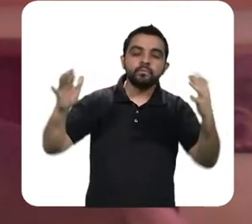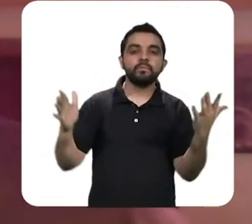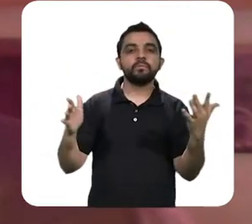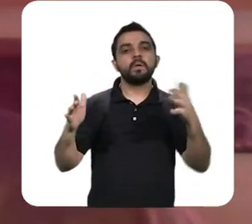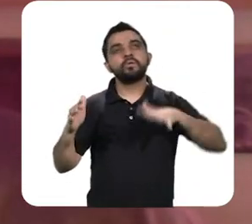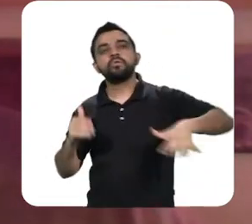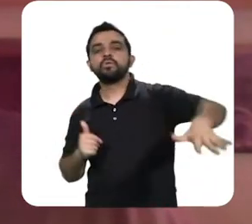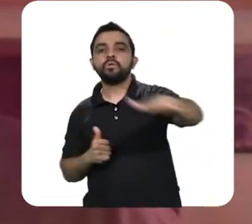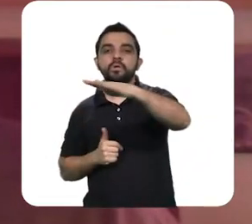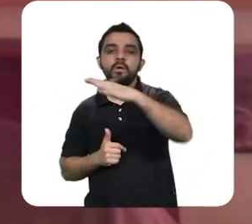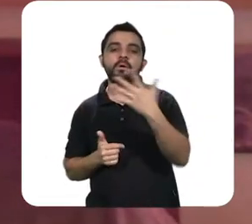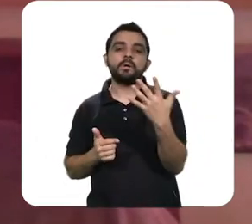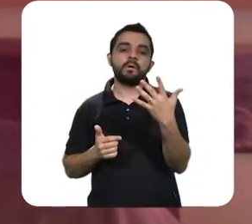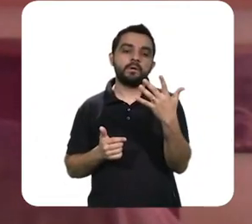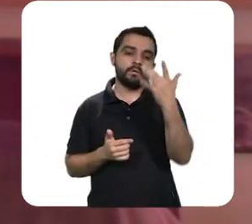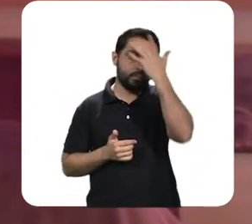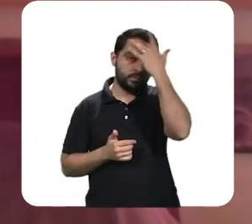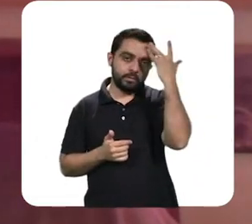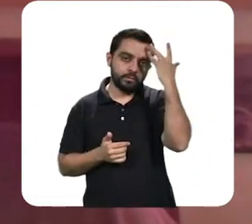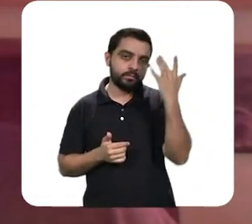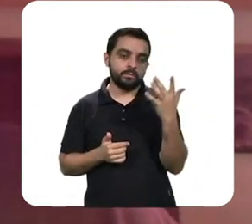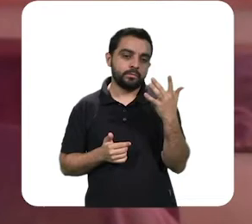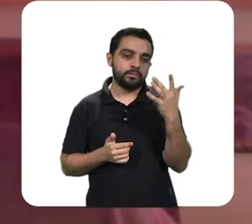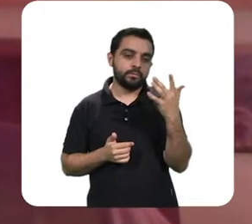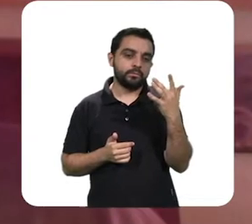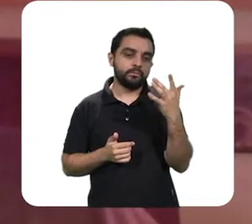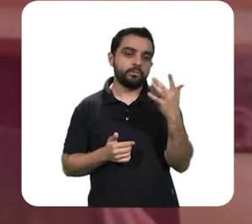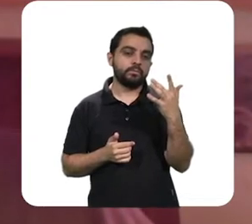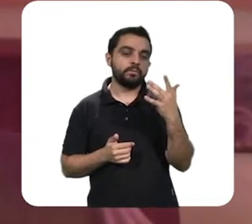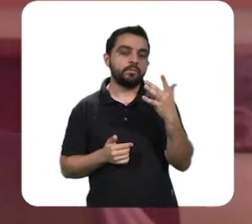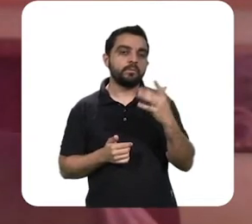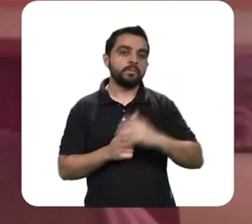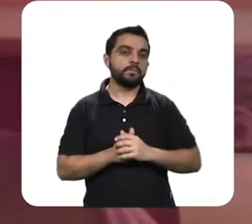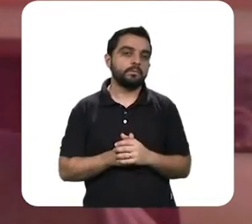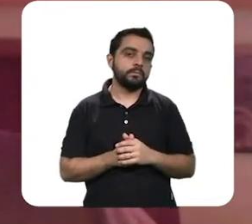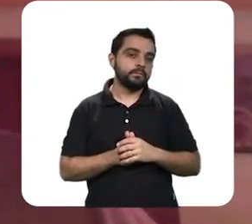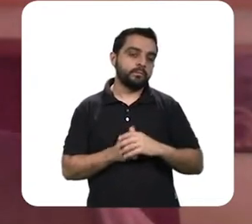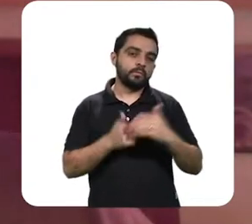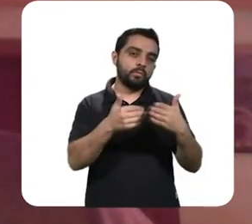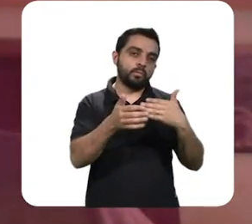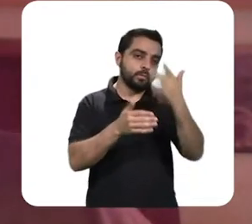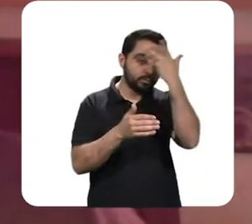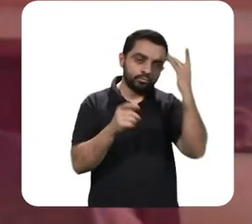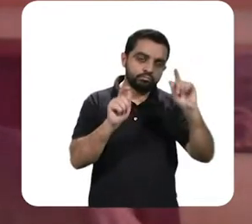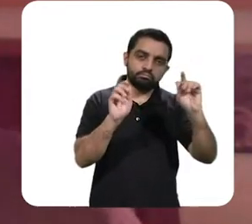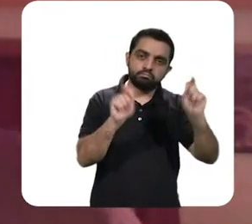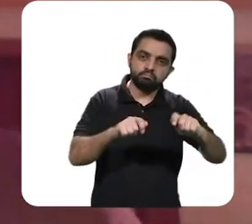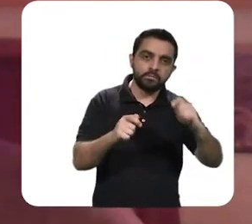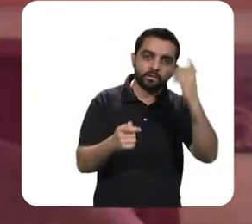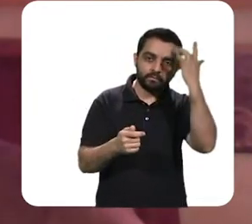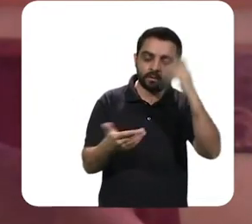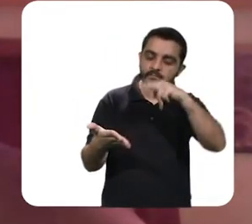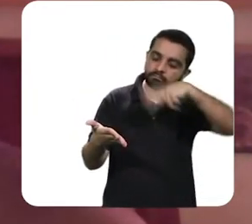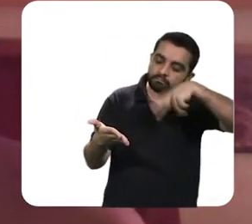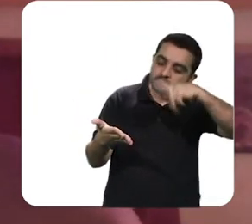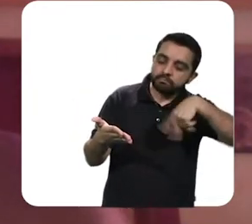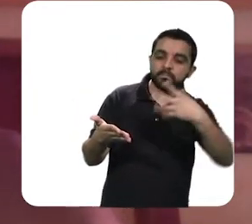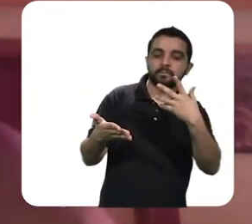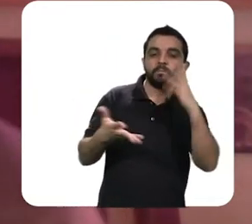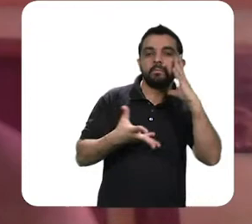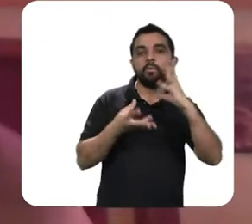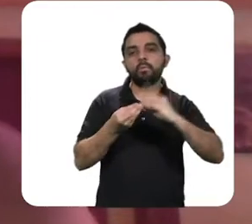para um público mais amplo, para um público não atêmico, não iniciado, uma síntese que seja realmente